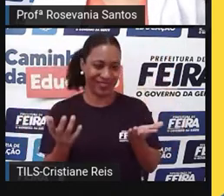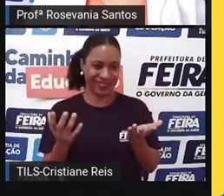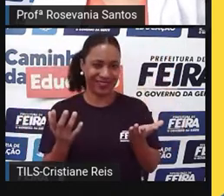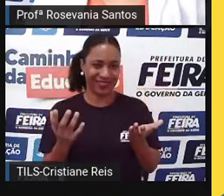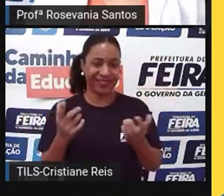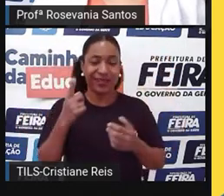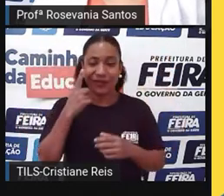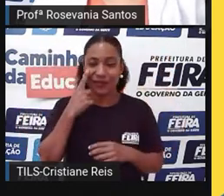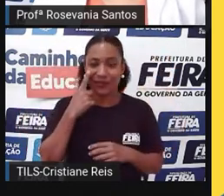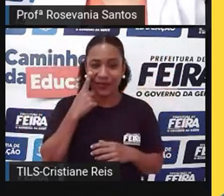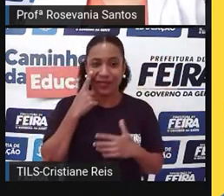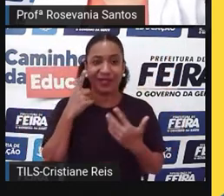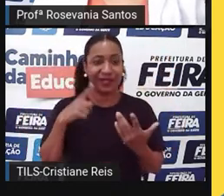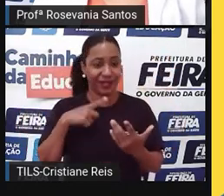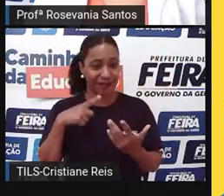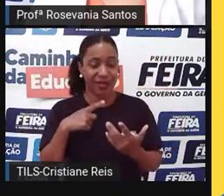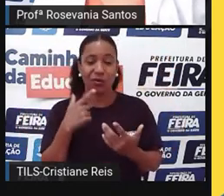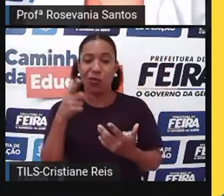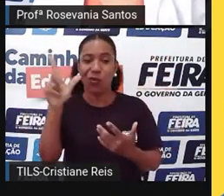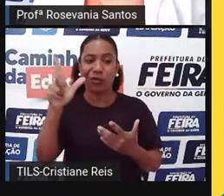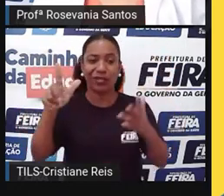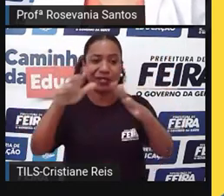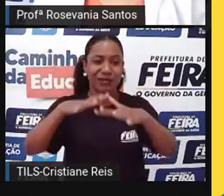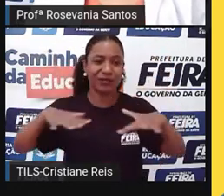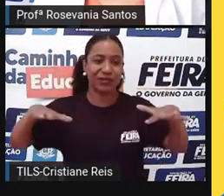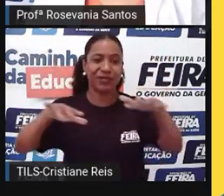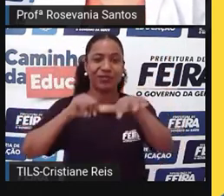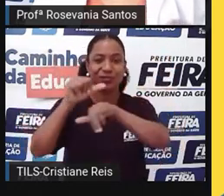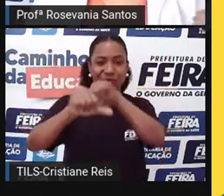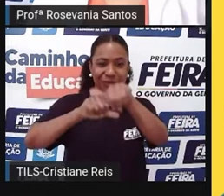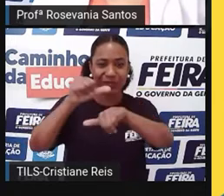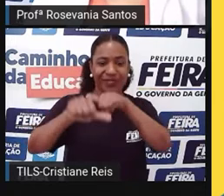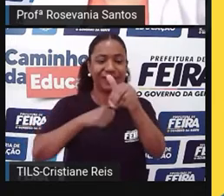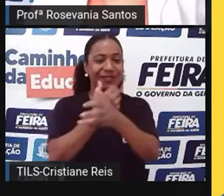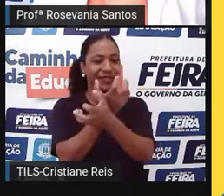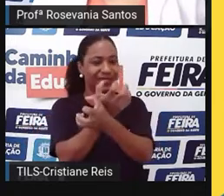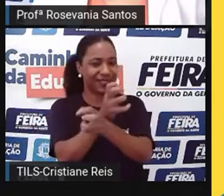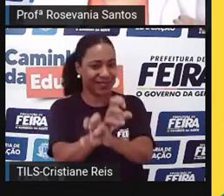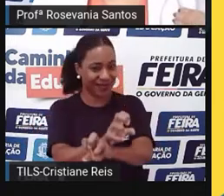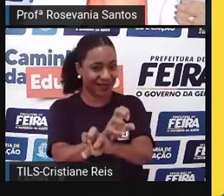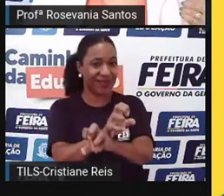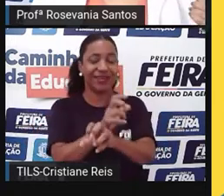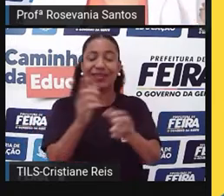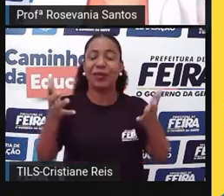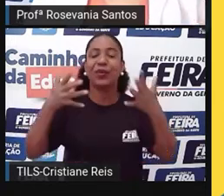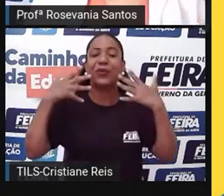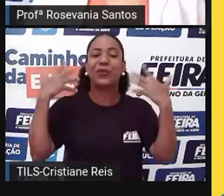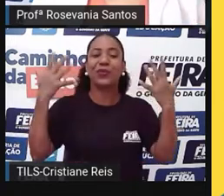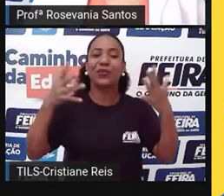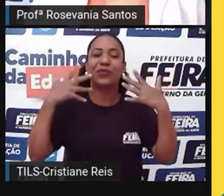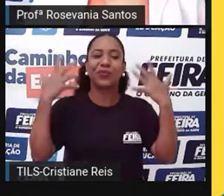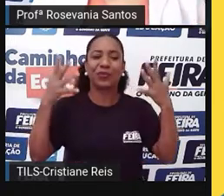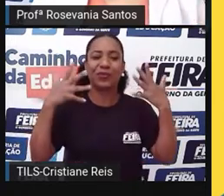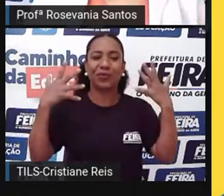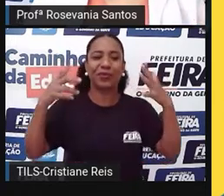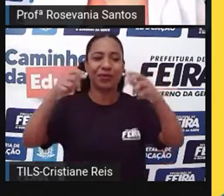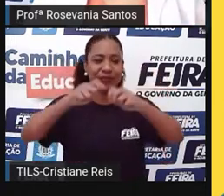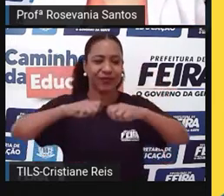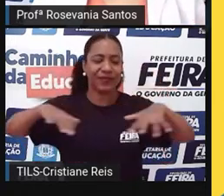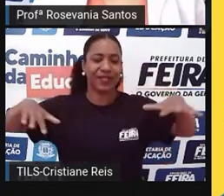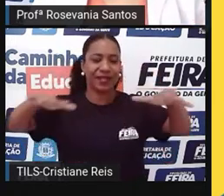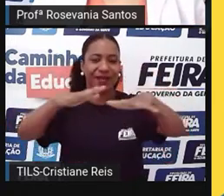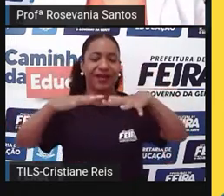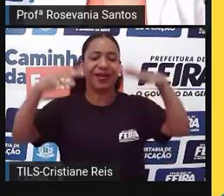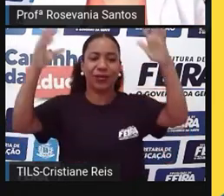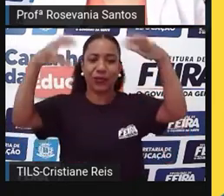para falar a verdade, aqui é outra zona de transição entre essa área seca, né, semiárida, para essa área aqui, úmida,